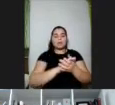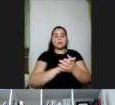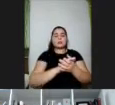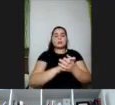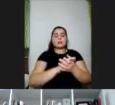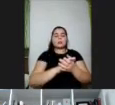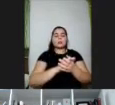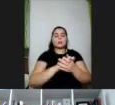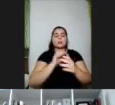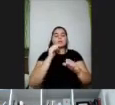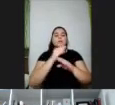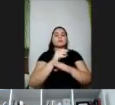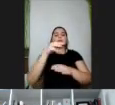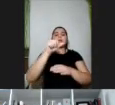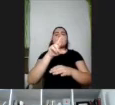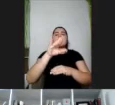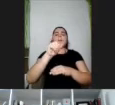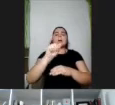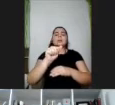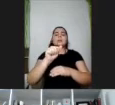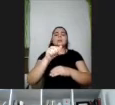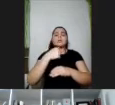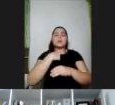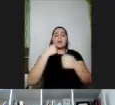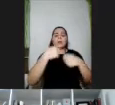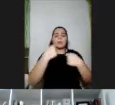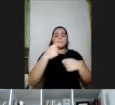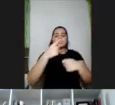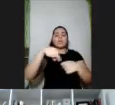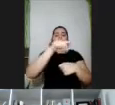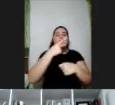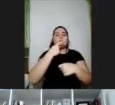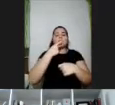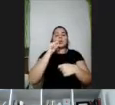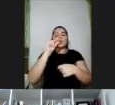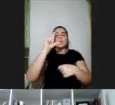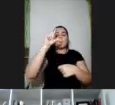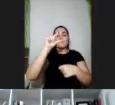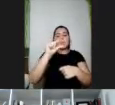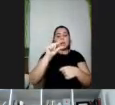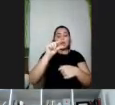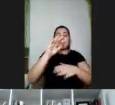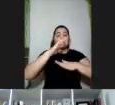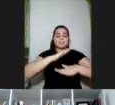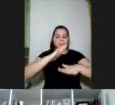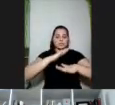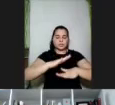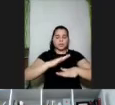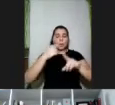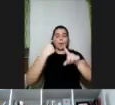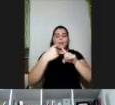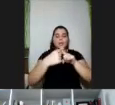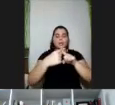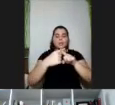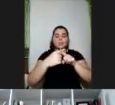Maria, a gente precisa que você fale um pouco mais baixo, não, mais baixo não, mais lento, porque a